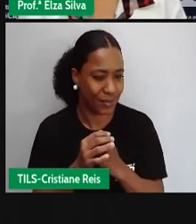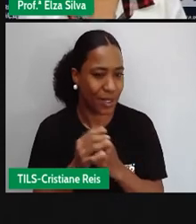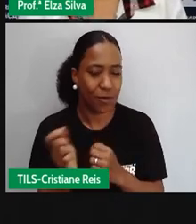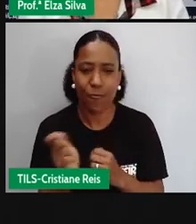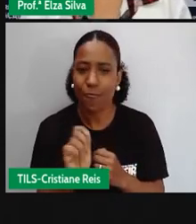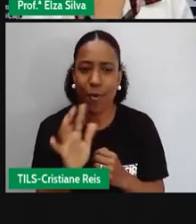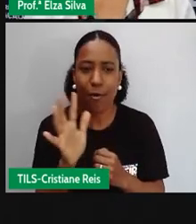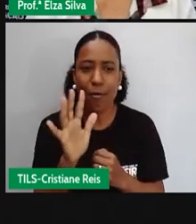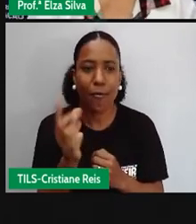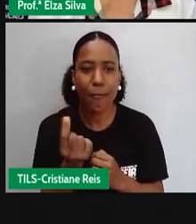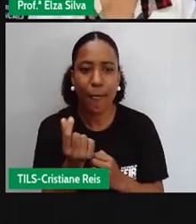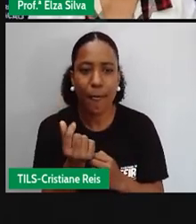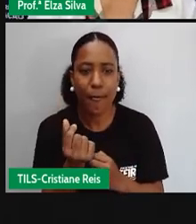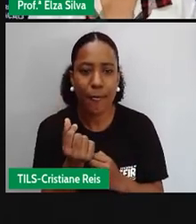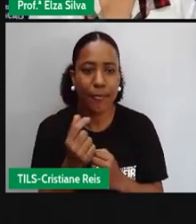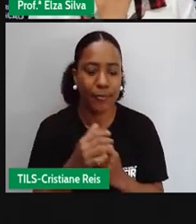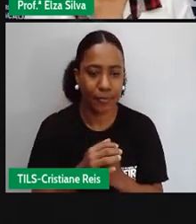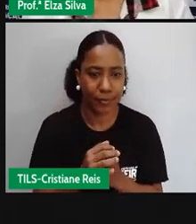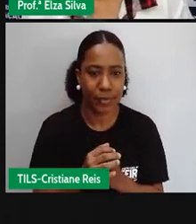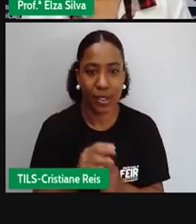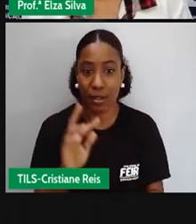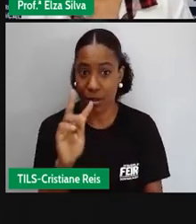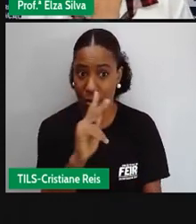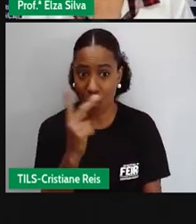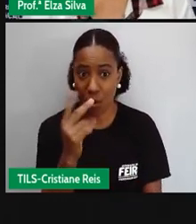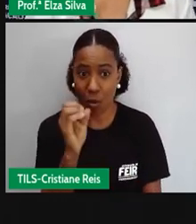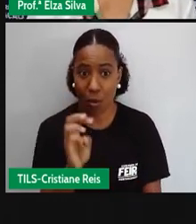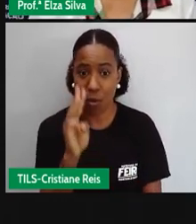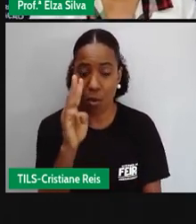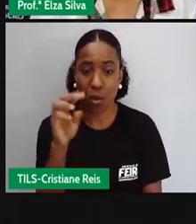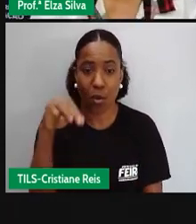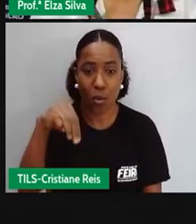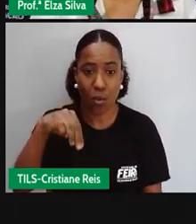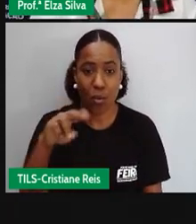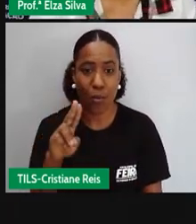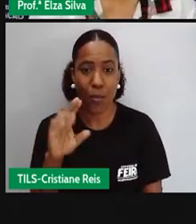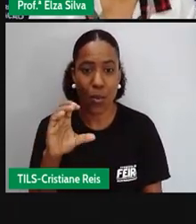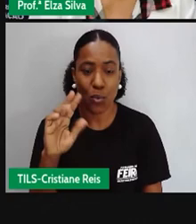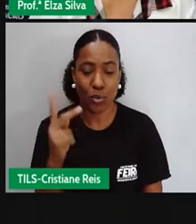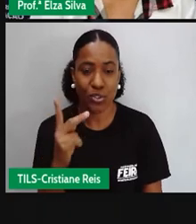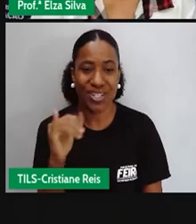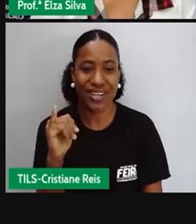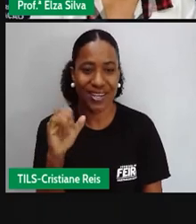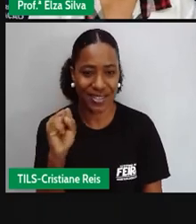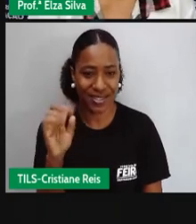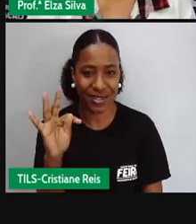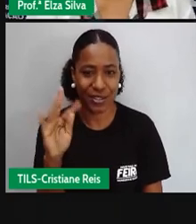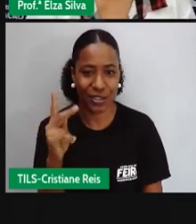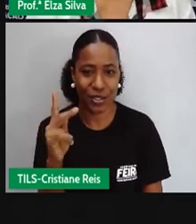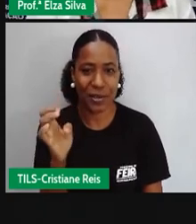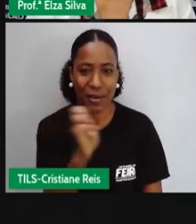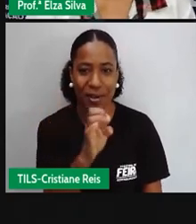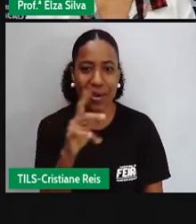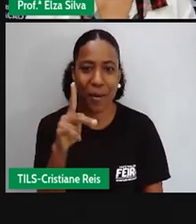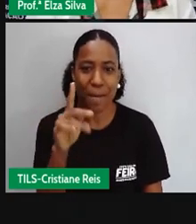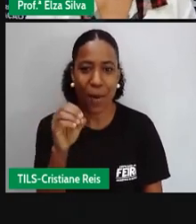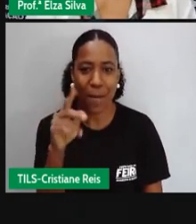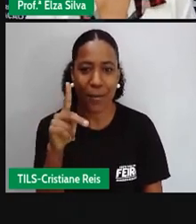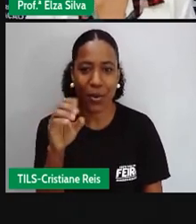produto? How much is the popcorn bag? Quanto custa o pacote, o saco de pipoca?